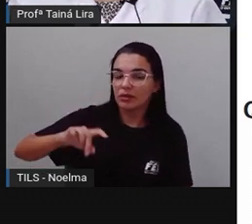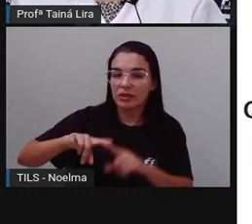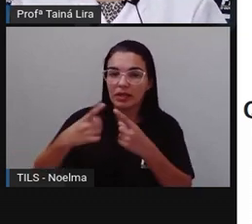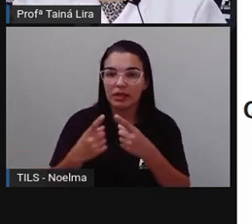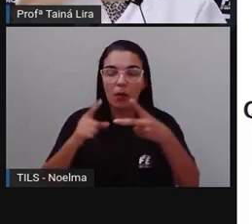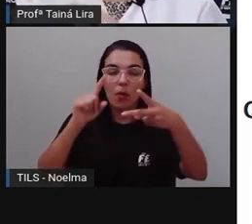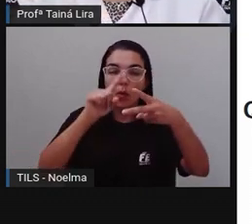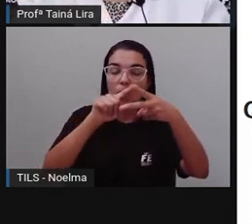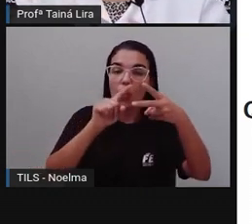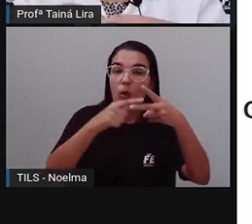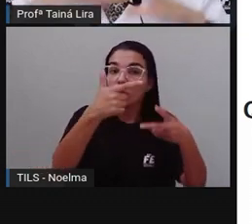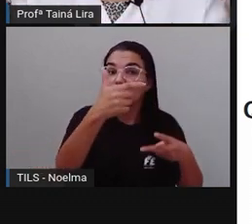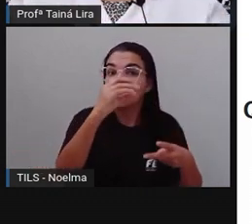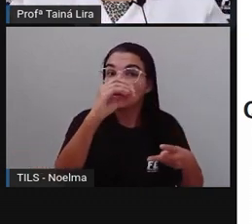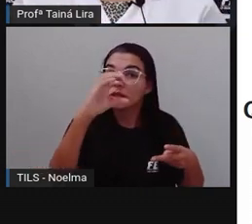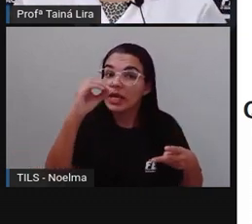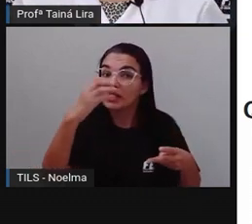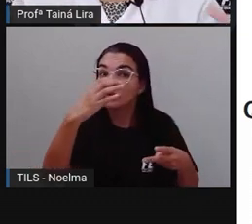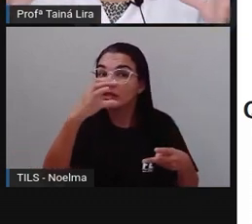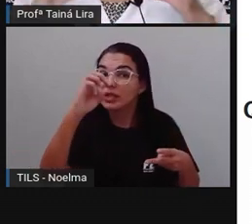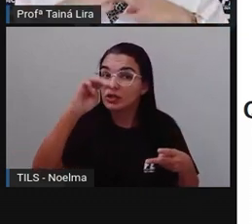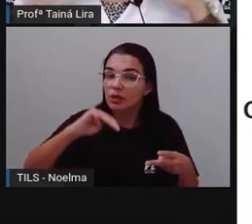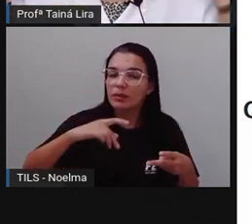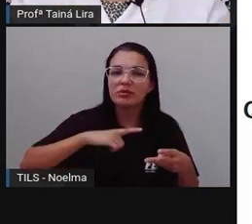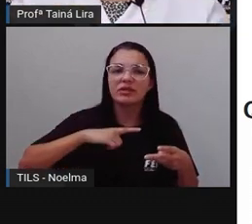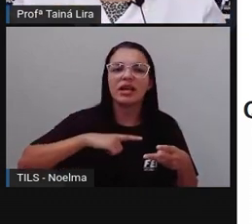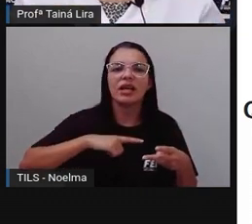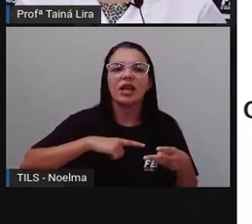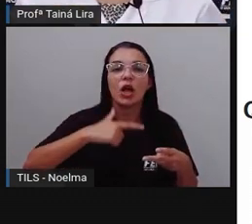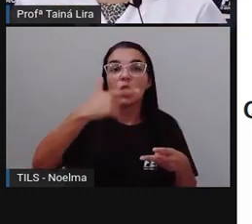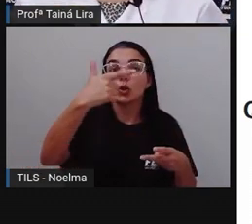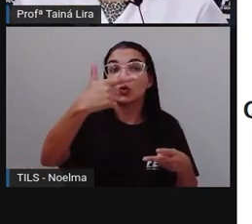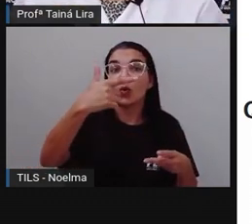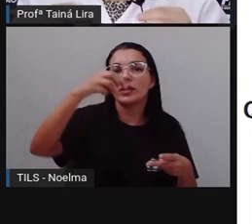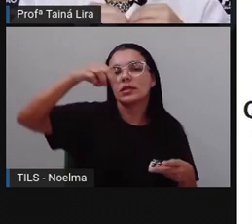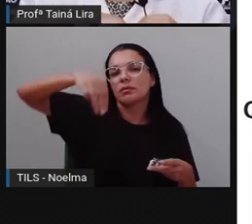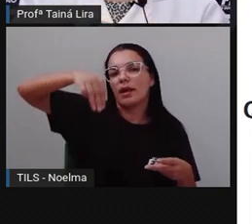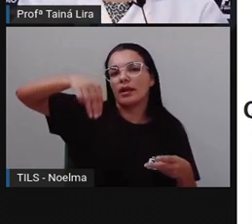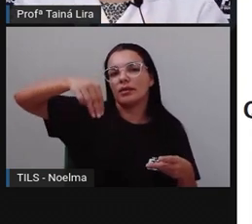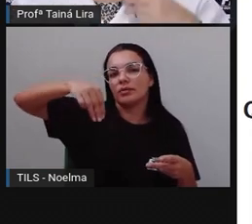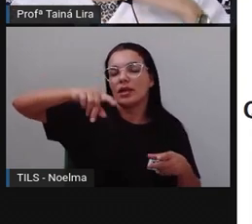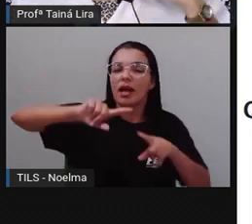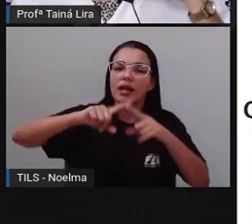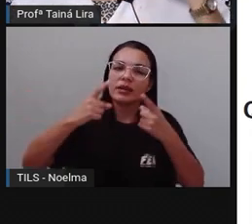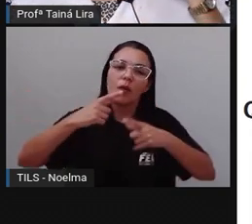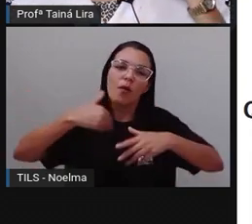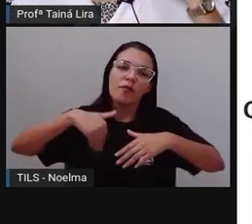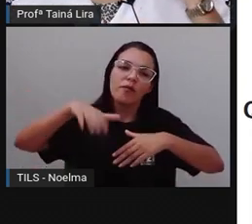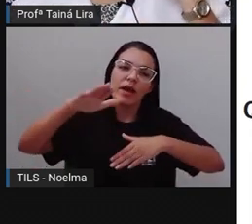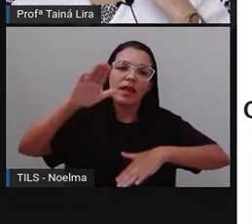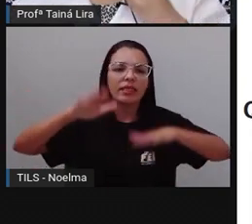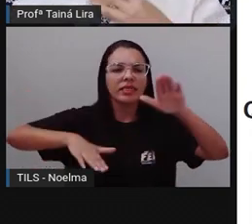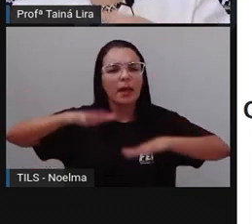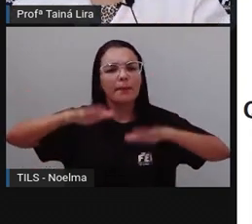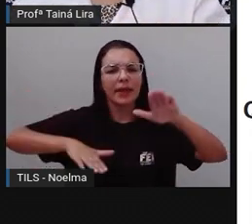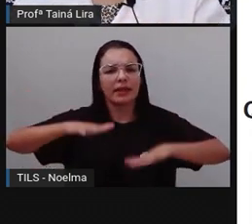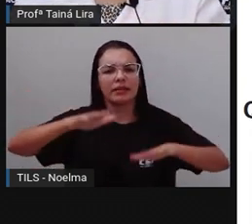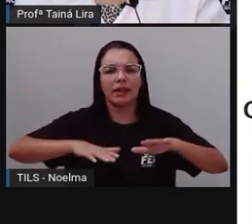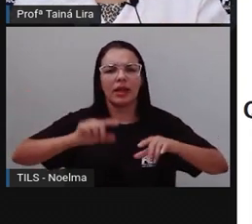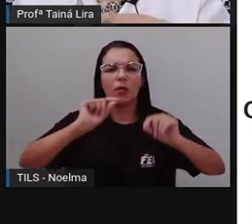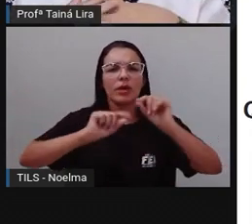200 centímetros, Perdão, Vai ter aí, 2 metros, Então, Aí vai depender, Não é verdade? Do que você vai estar